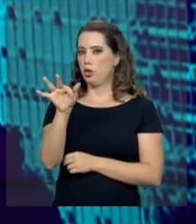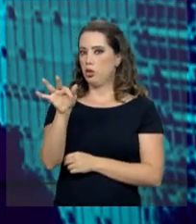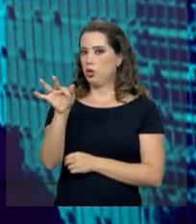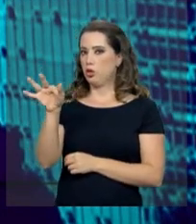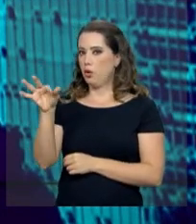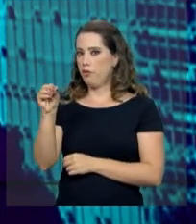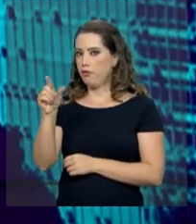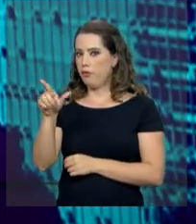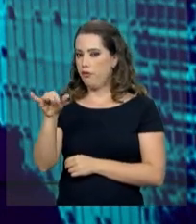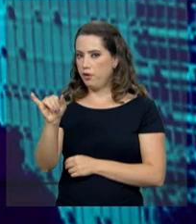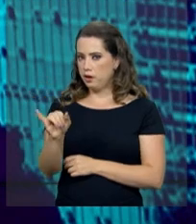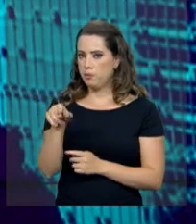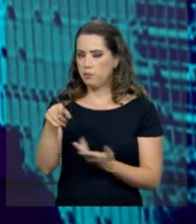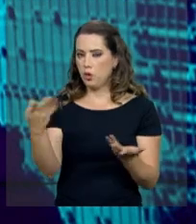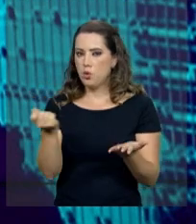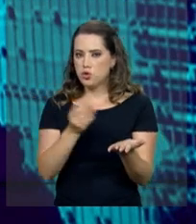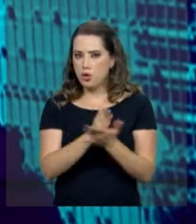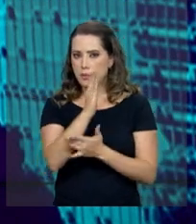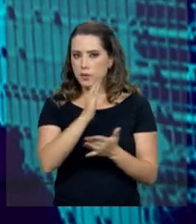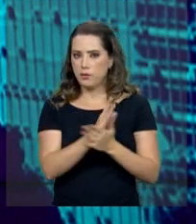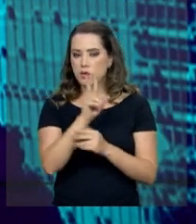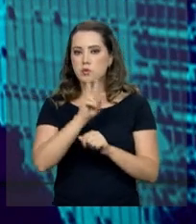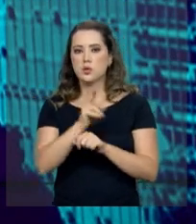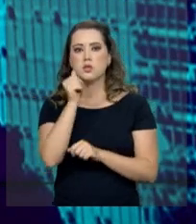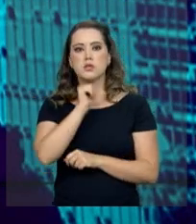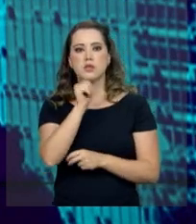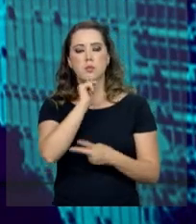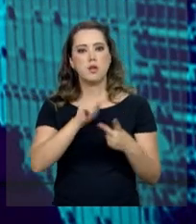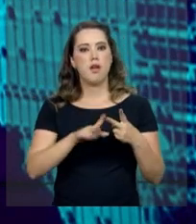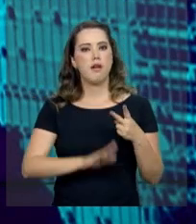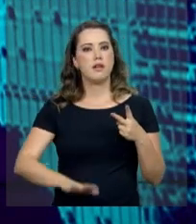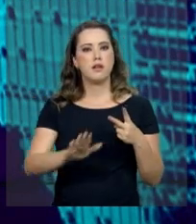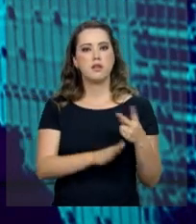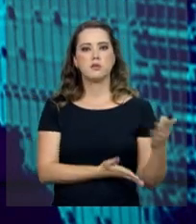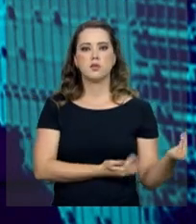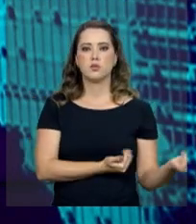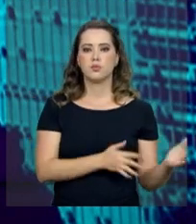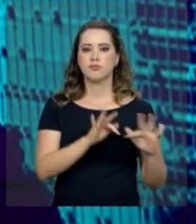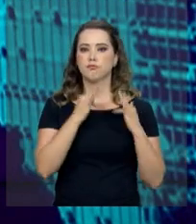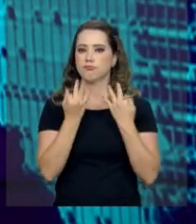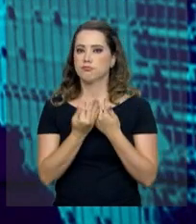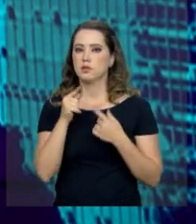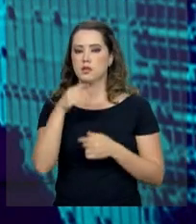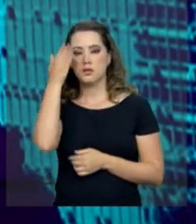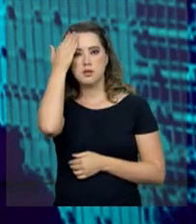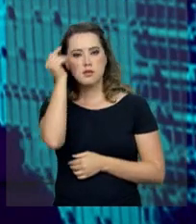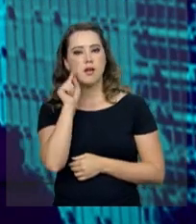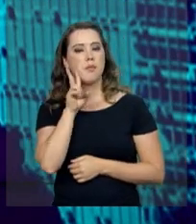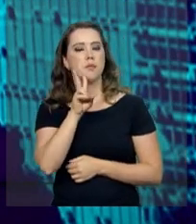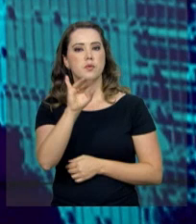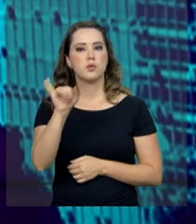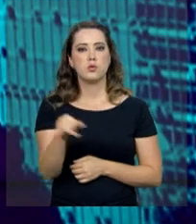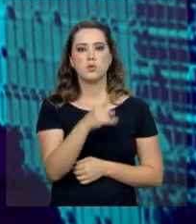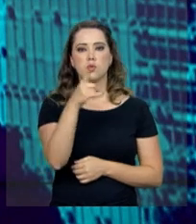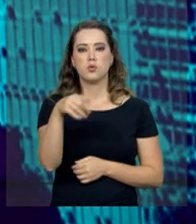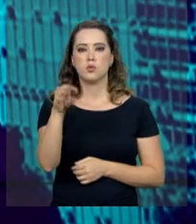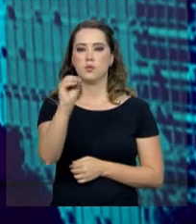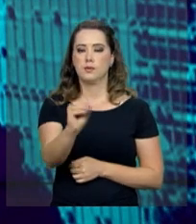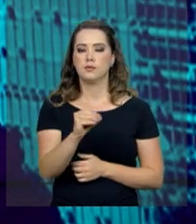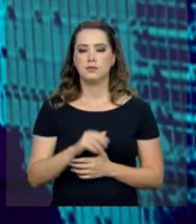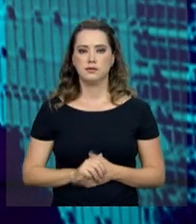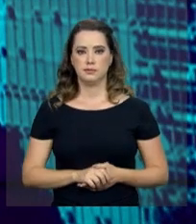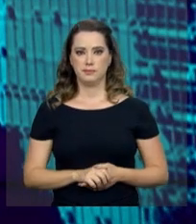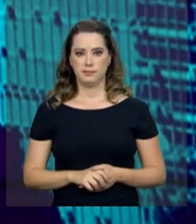Dias Toffoli sancionou leis de proteção à mulher, à criança, ao adolescente e à família. Saiba mais na reportagem de João